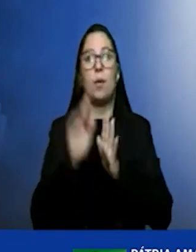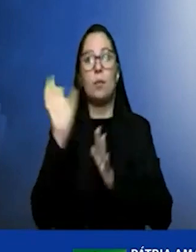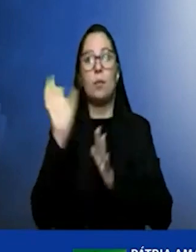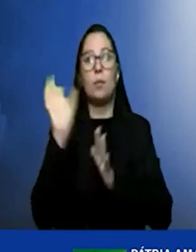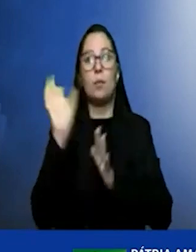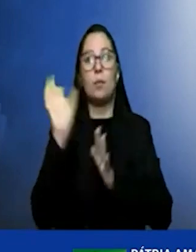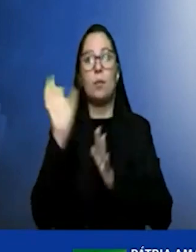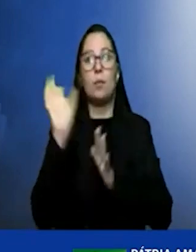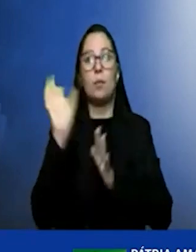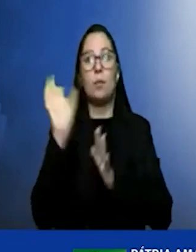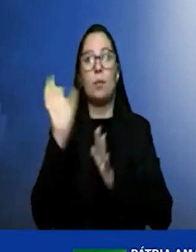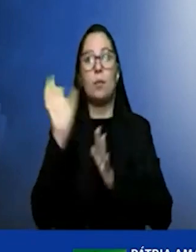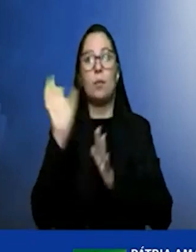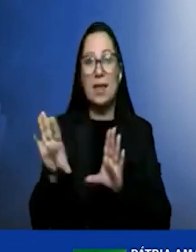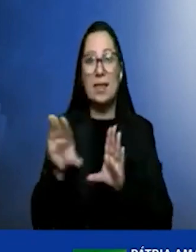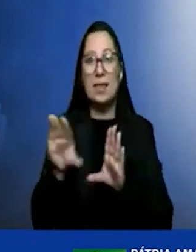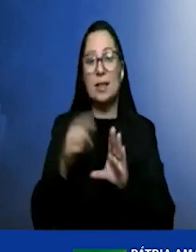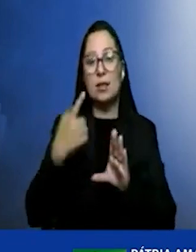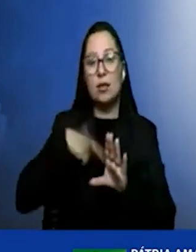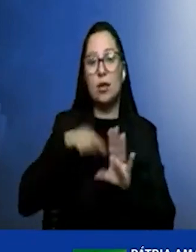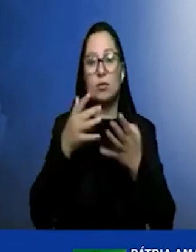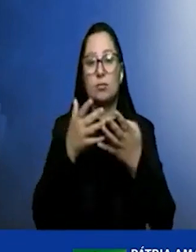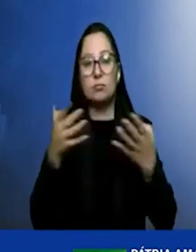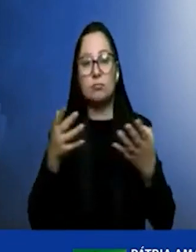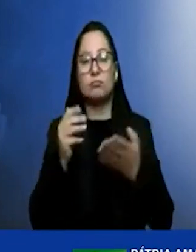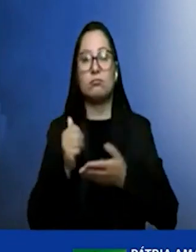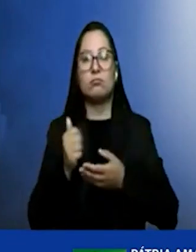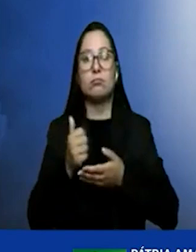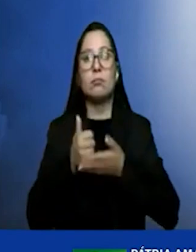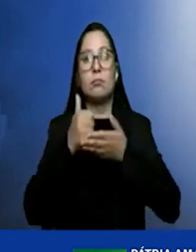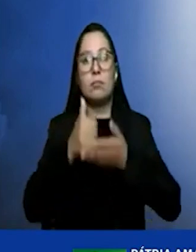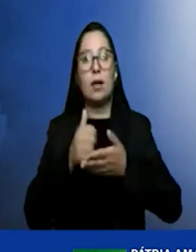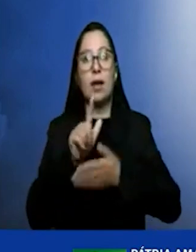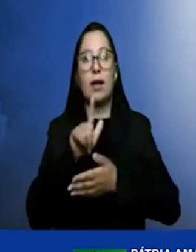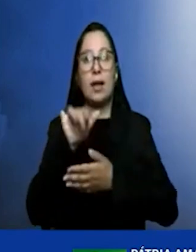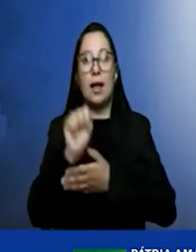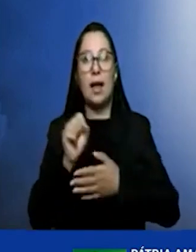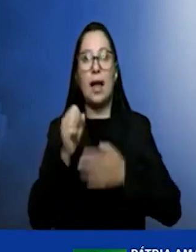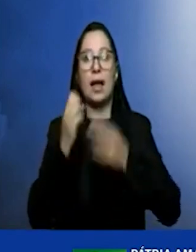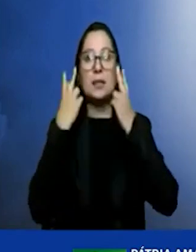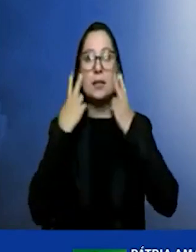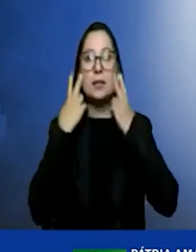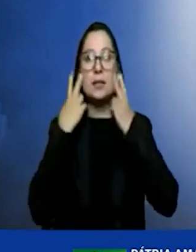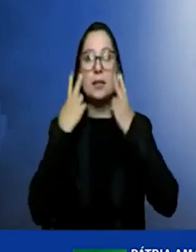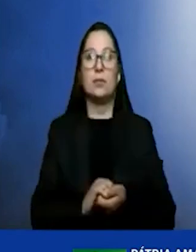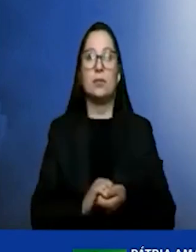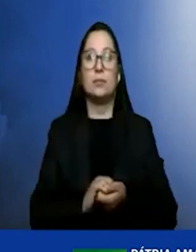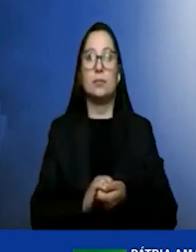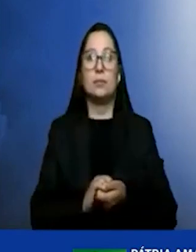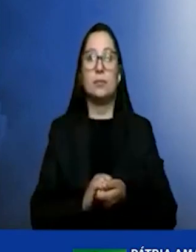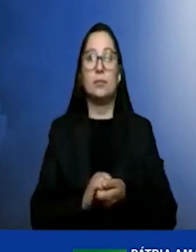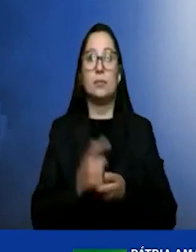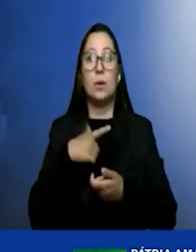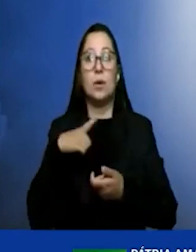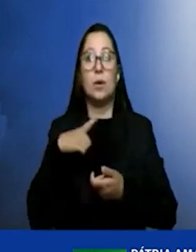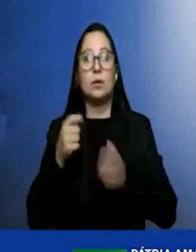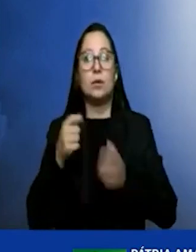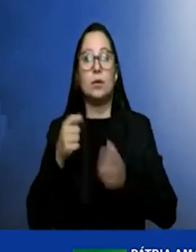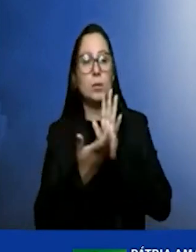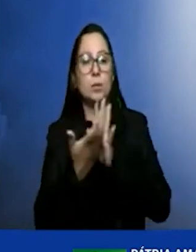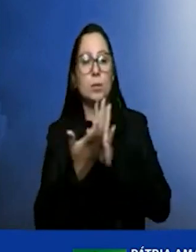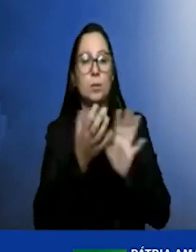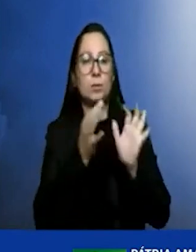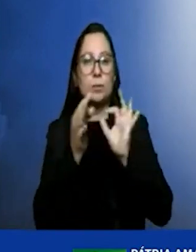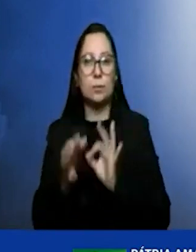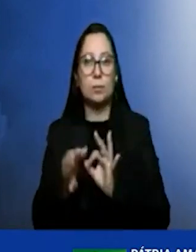verde dentro da nossa cadeia de abastecimento do gás natural? Nós daríamos a densidade, o volume necessário para